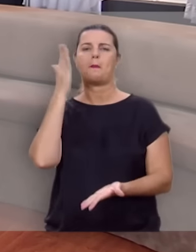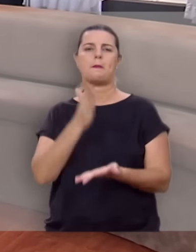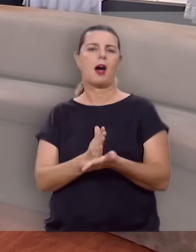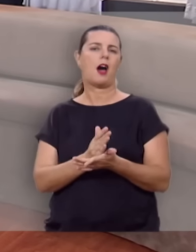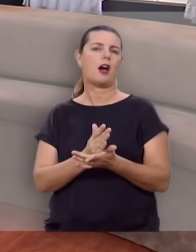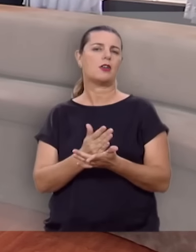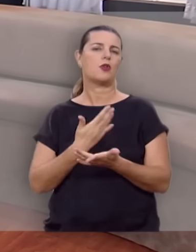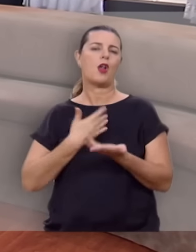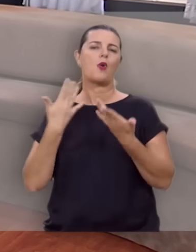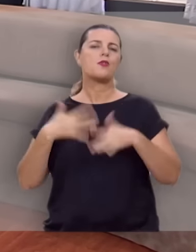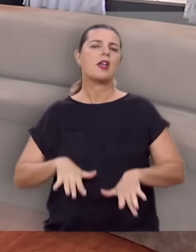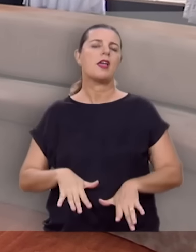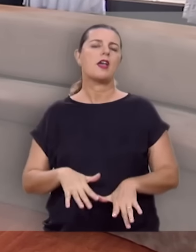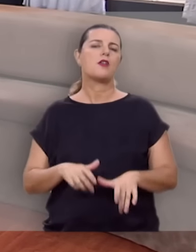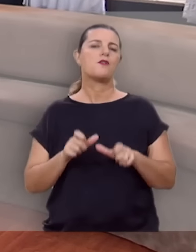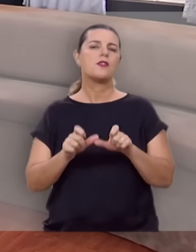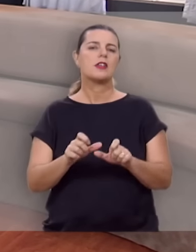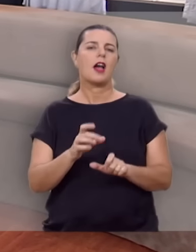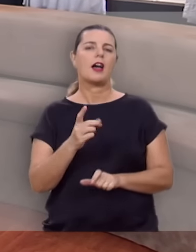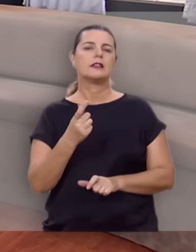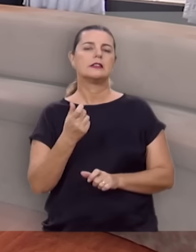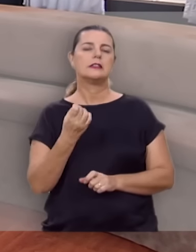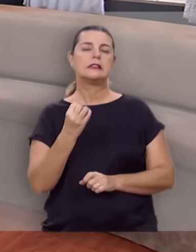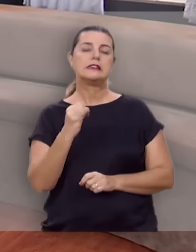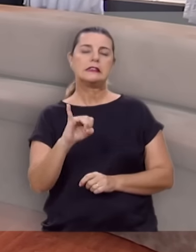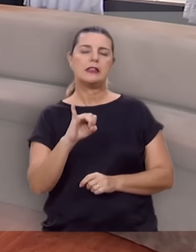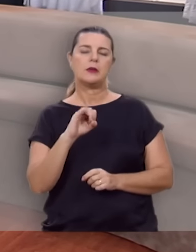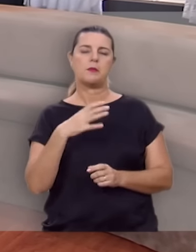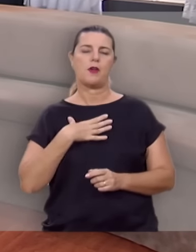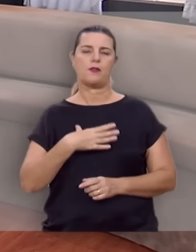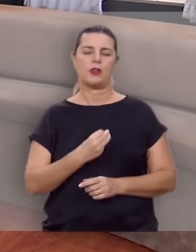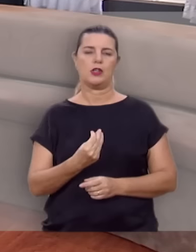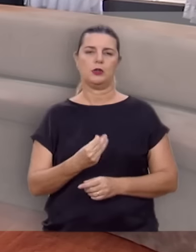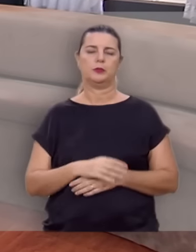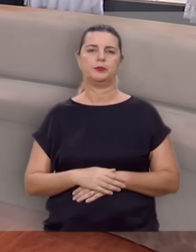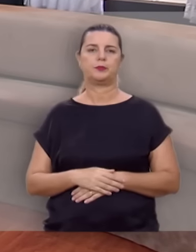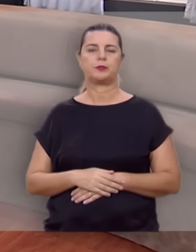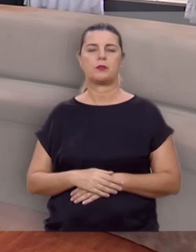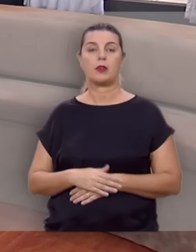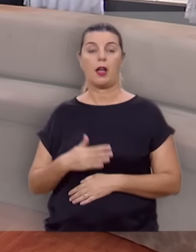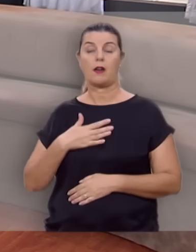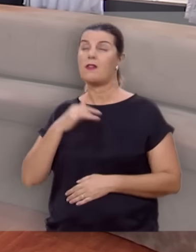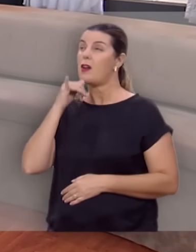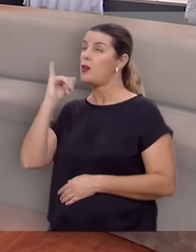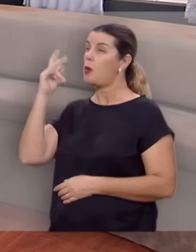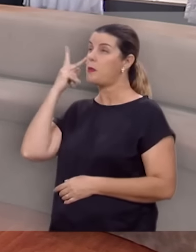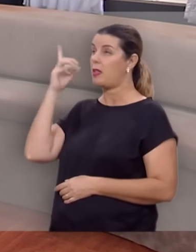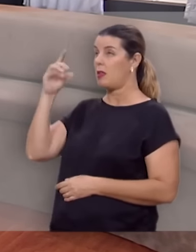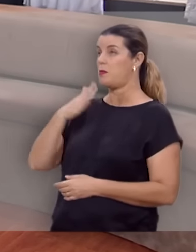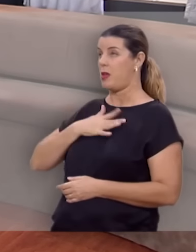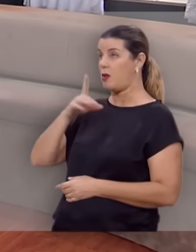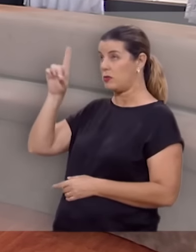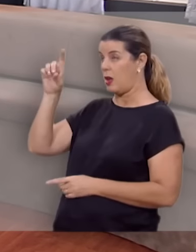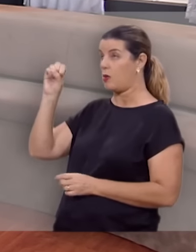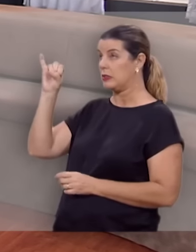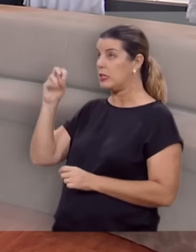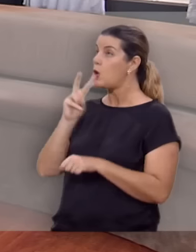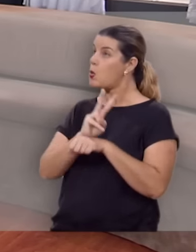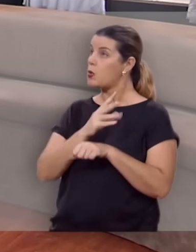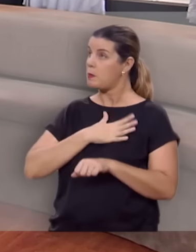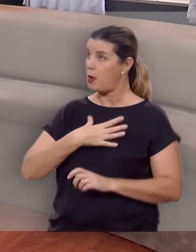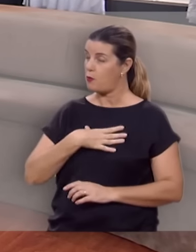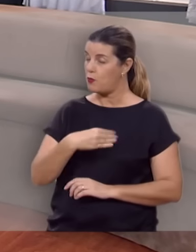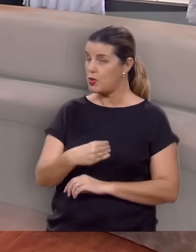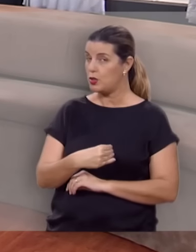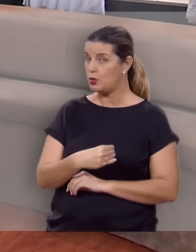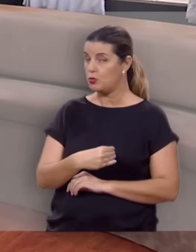não desisto dele, eu não abro mão da vida dele. Naquele momento ela fez um voto para Deus e disse, meu Deus, se